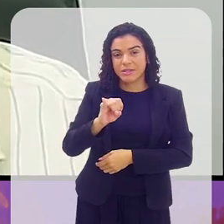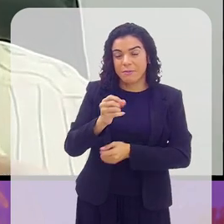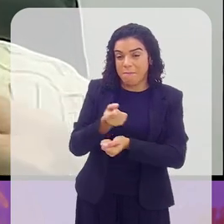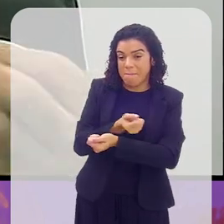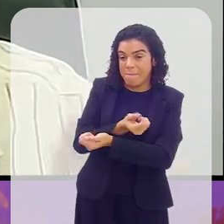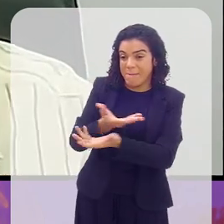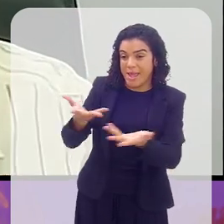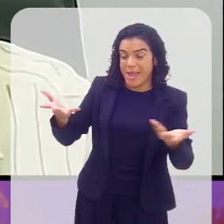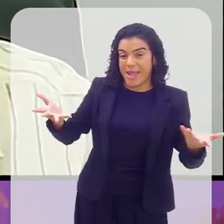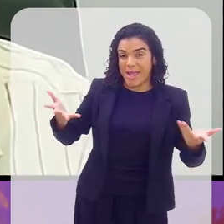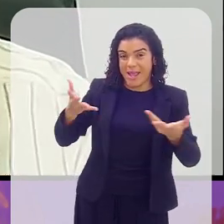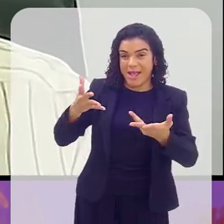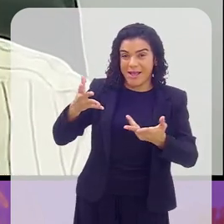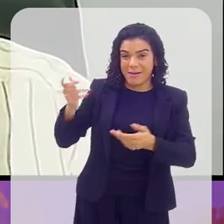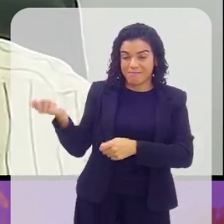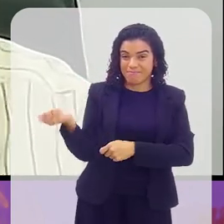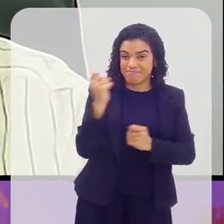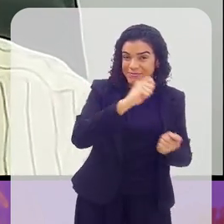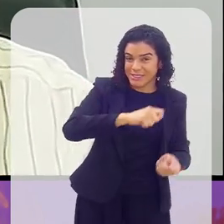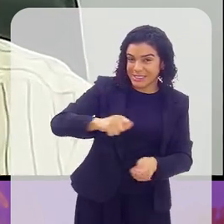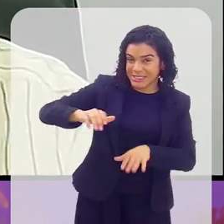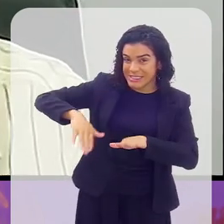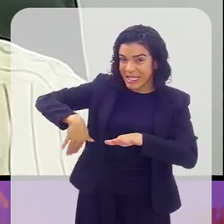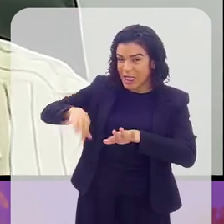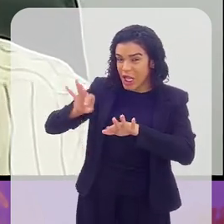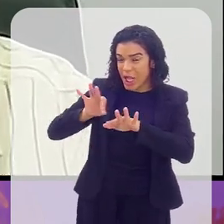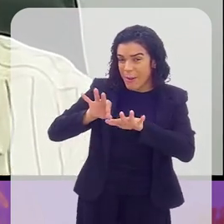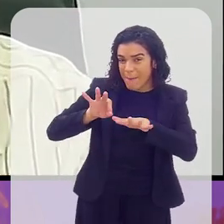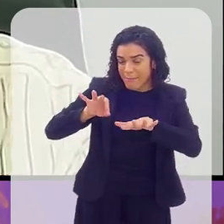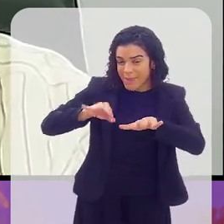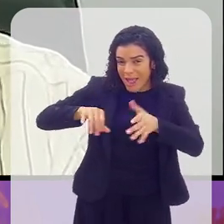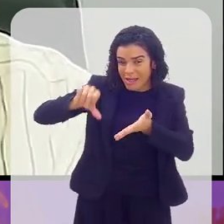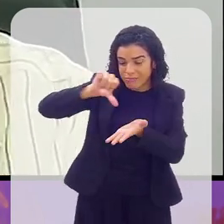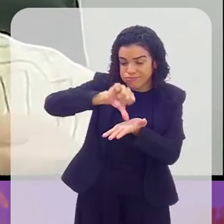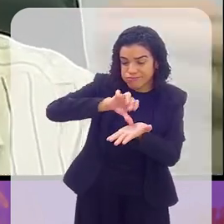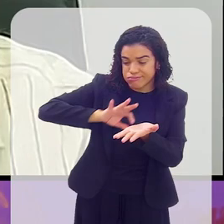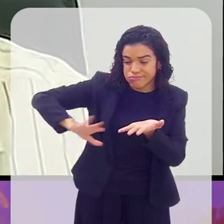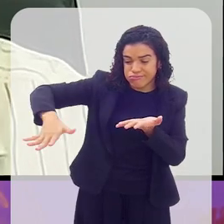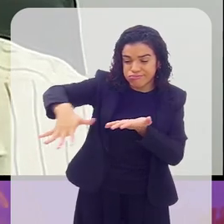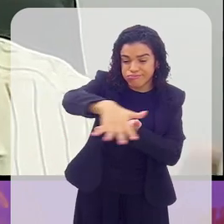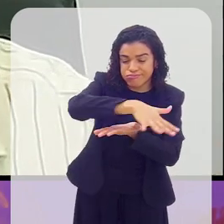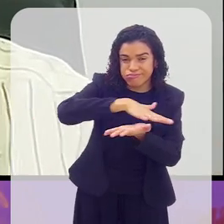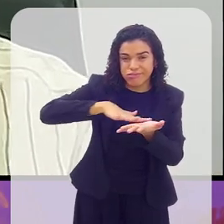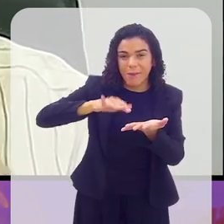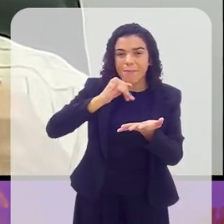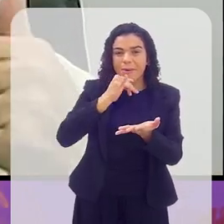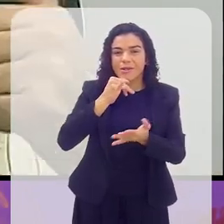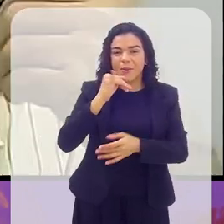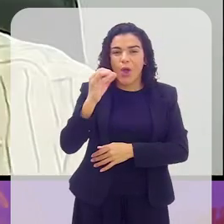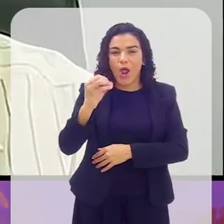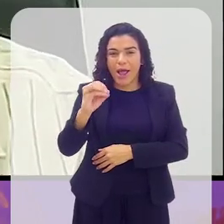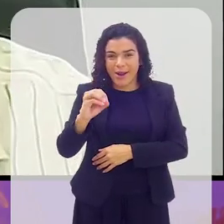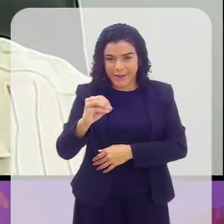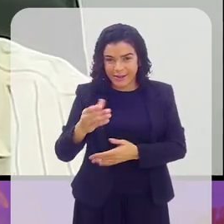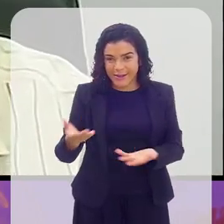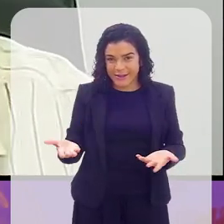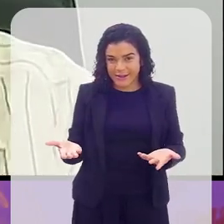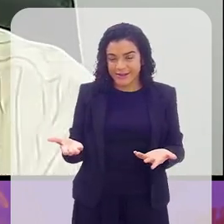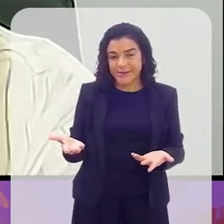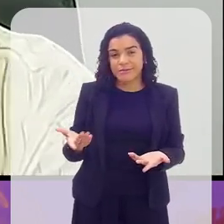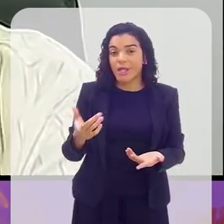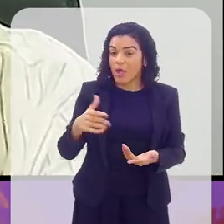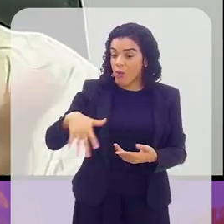populariza o bit-tênis nos mais diversos clubes dos subúrbios do Rio, imaginando, rolaria,